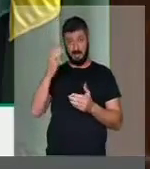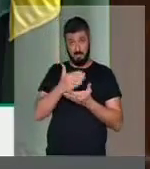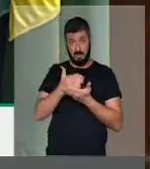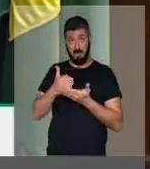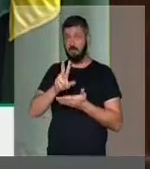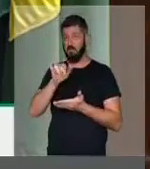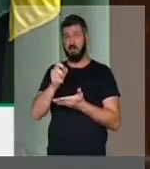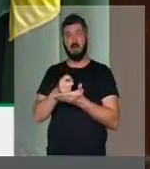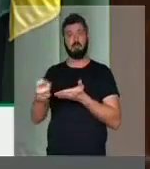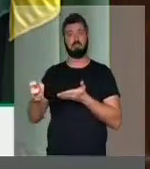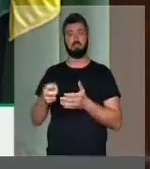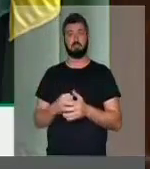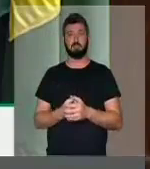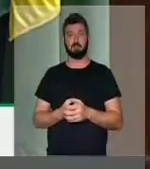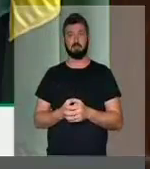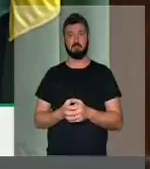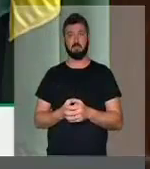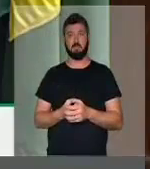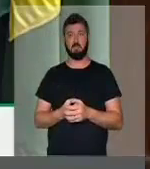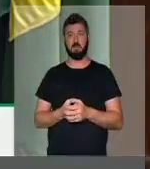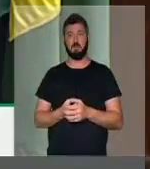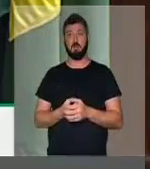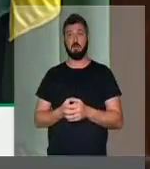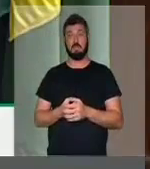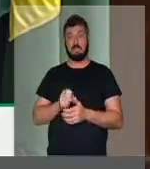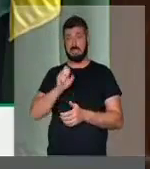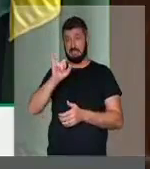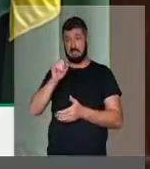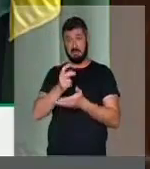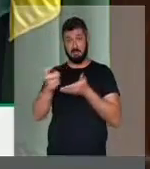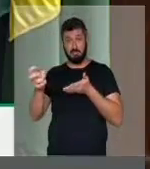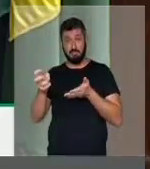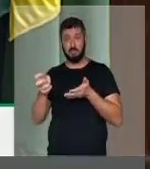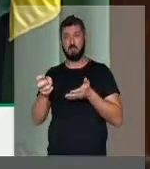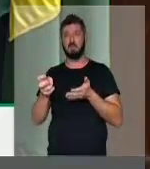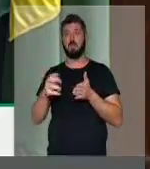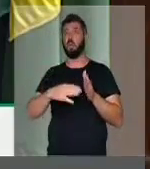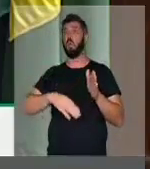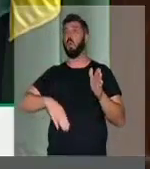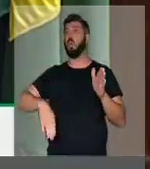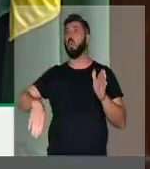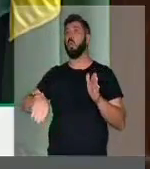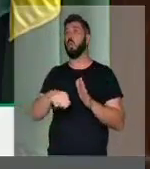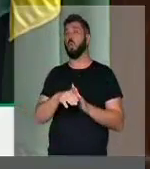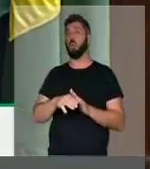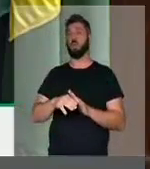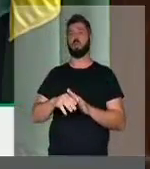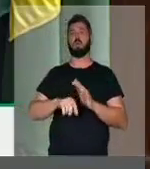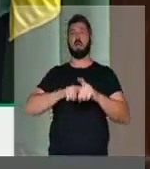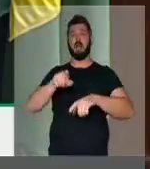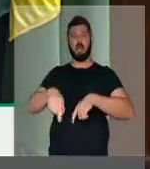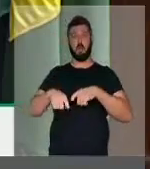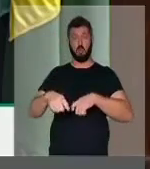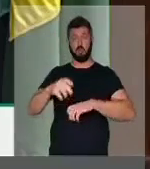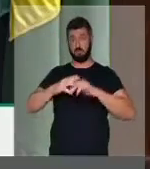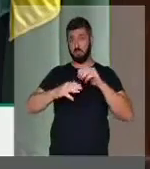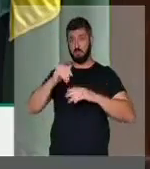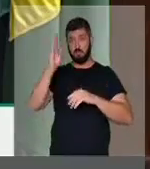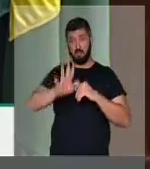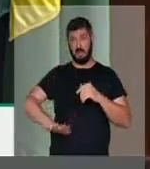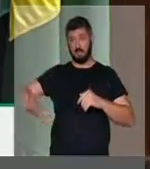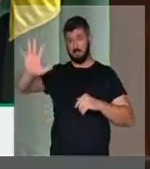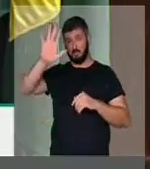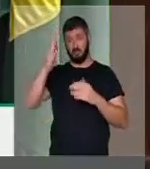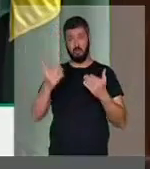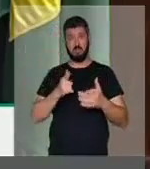amanhã, ela cai. E no momento que ela cair, todos os nossos agricultores que estão com